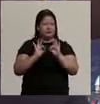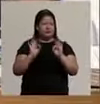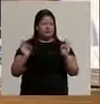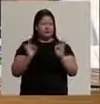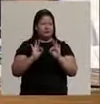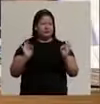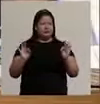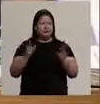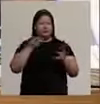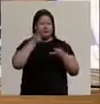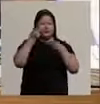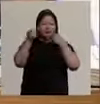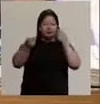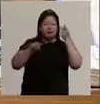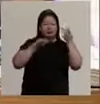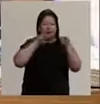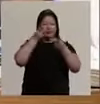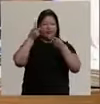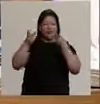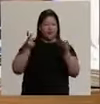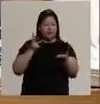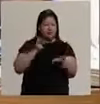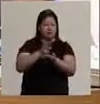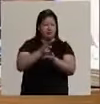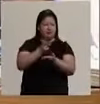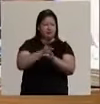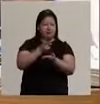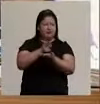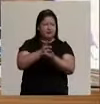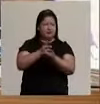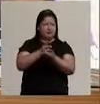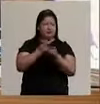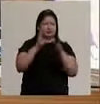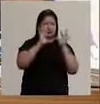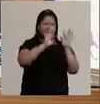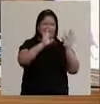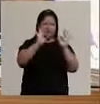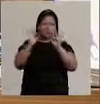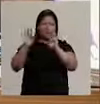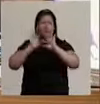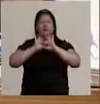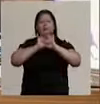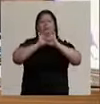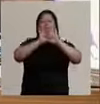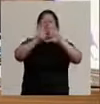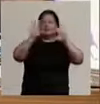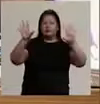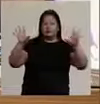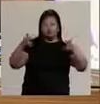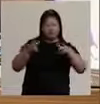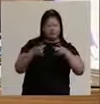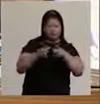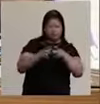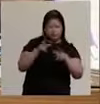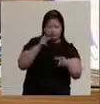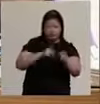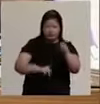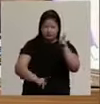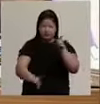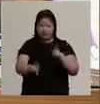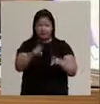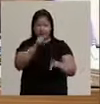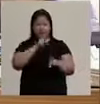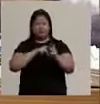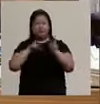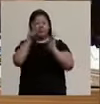agressão verbal, direto aqui, de quem está nos assistindo. A casa é aberta, a casa é do povo, mas